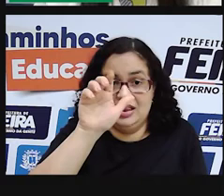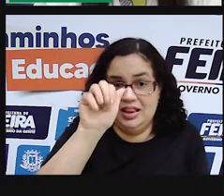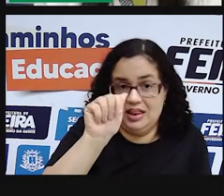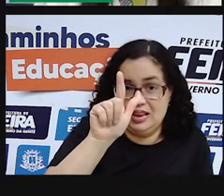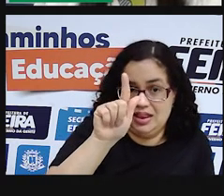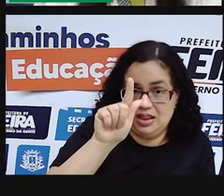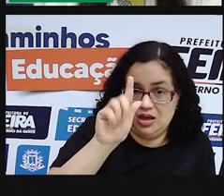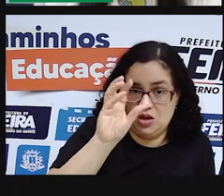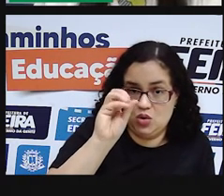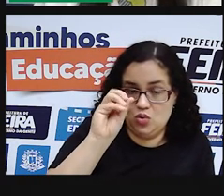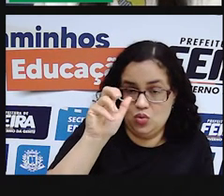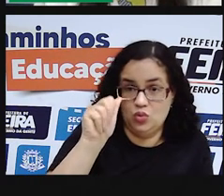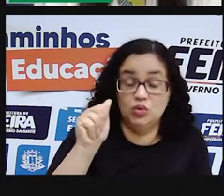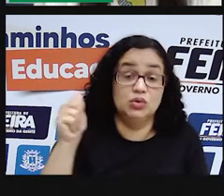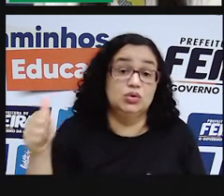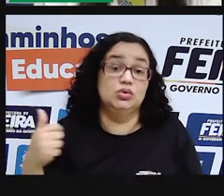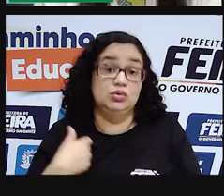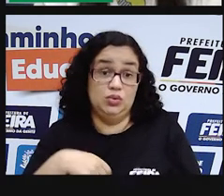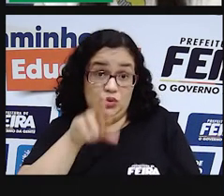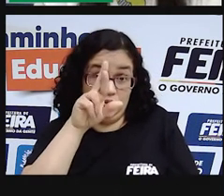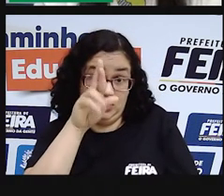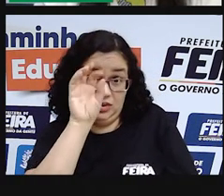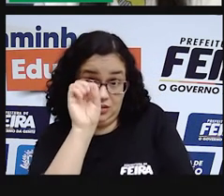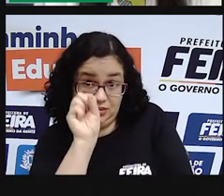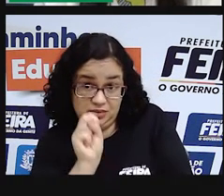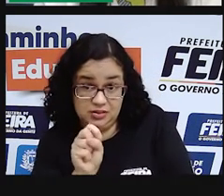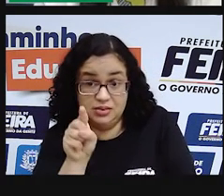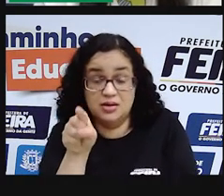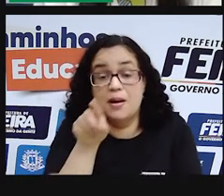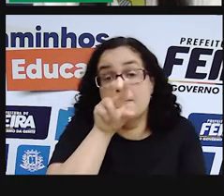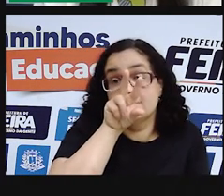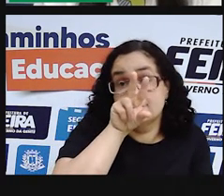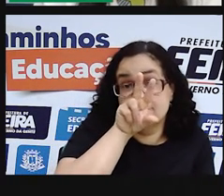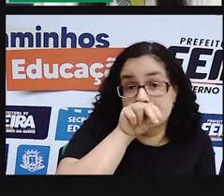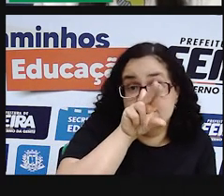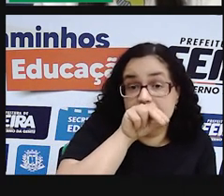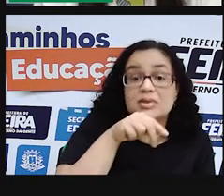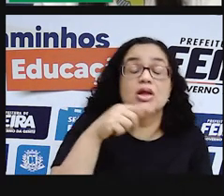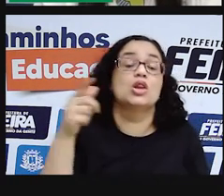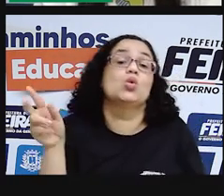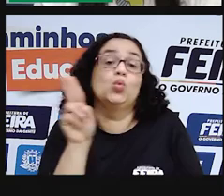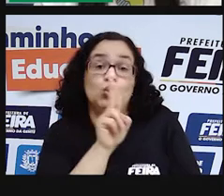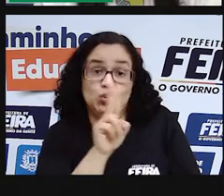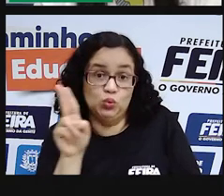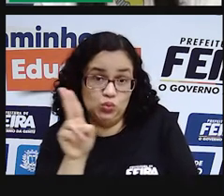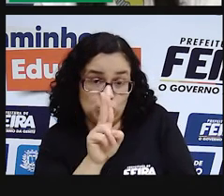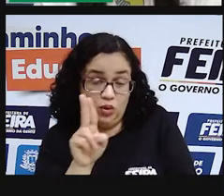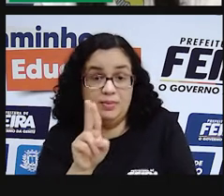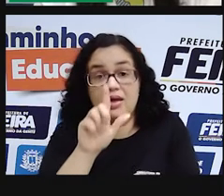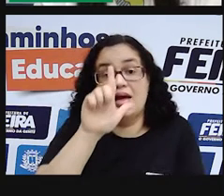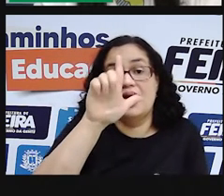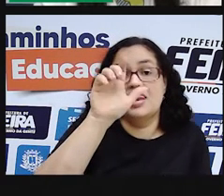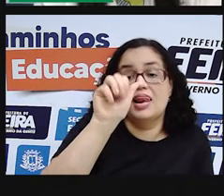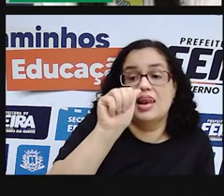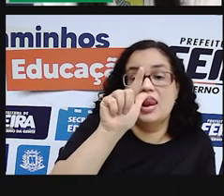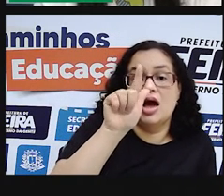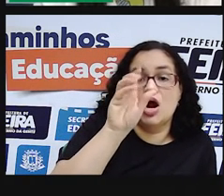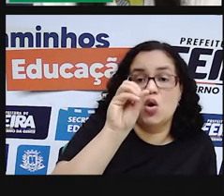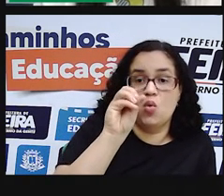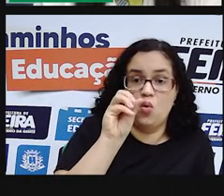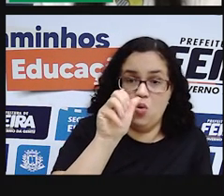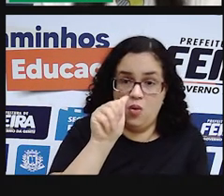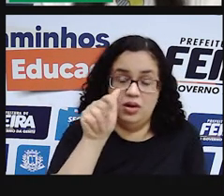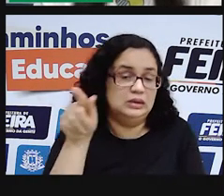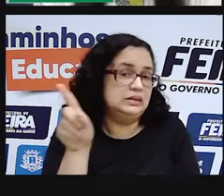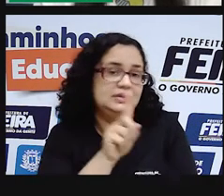ponto turístico no Rio Grande do Sul, chama Lagoa dos Patos. E apesar de receber esse nome, Lagoa dos Patos,